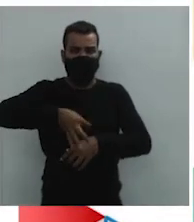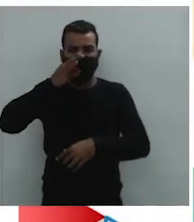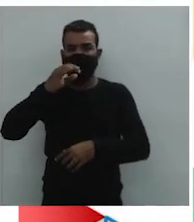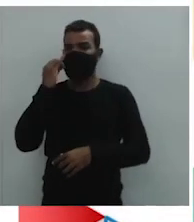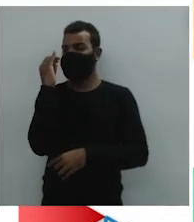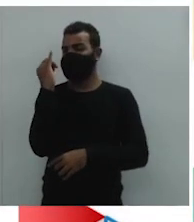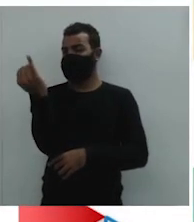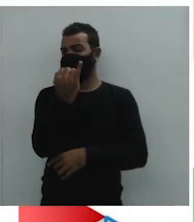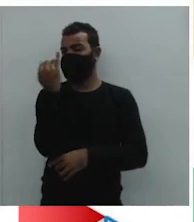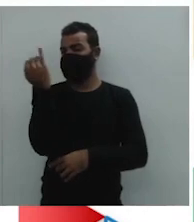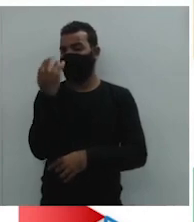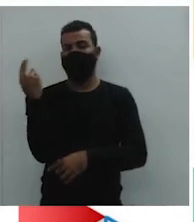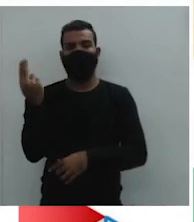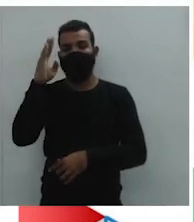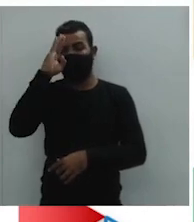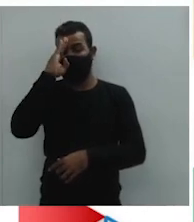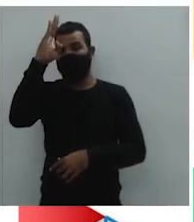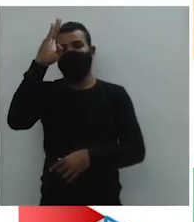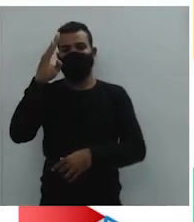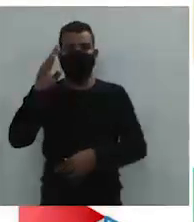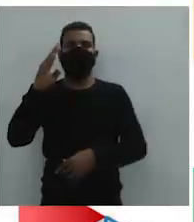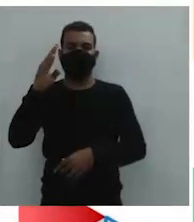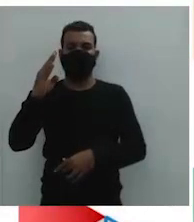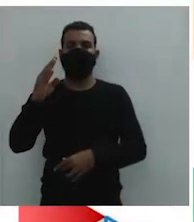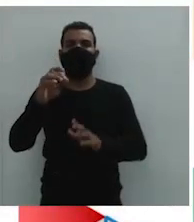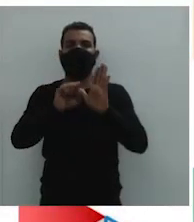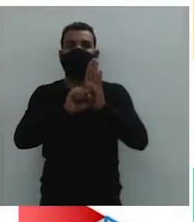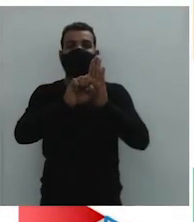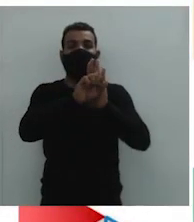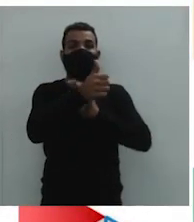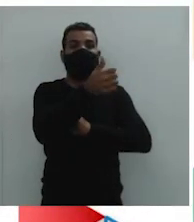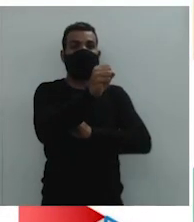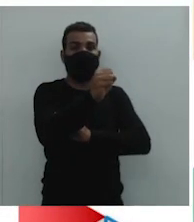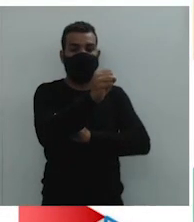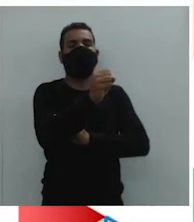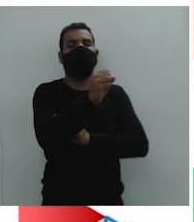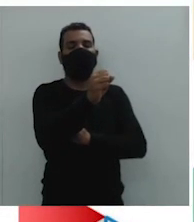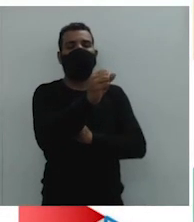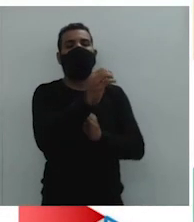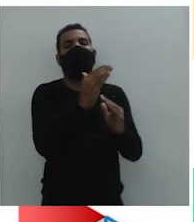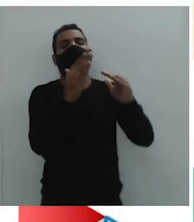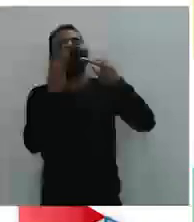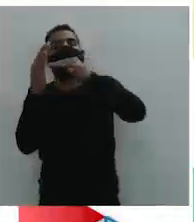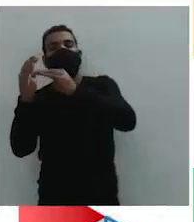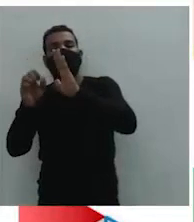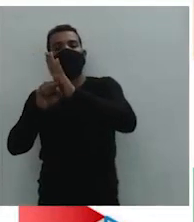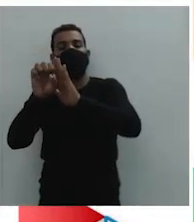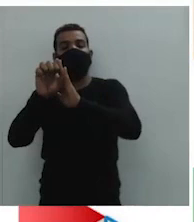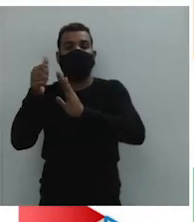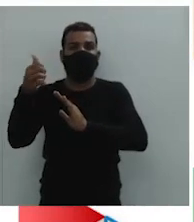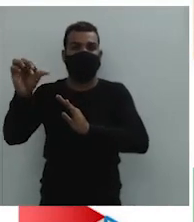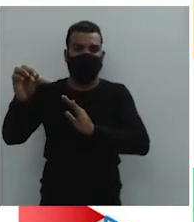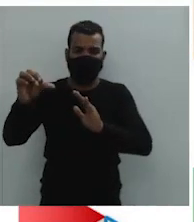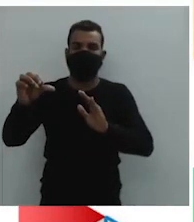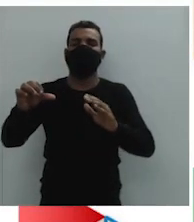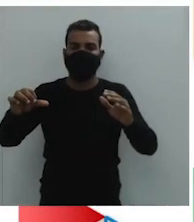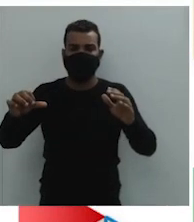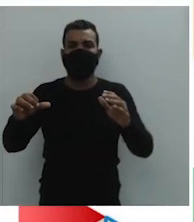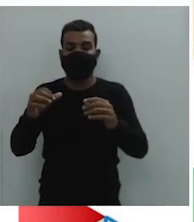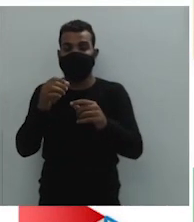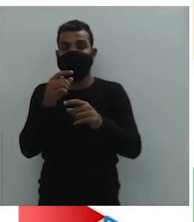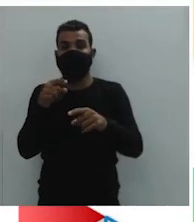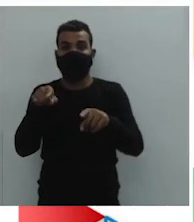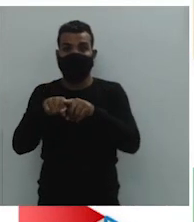deu início a partir da segunda metade do século XVIII, que se estendeu até o século XIX, principalmente